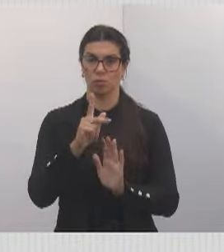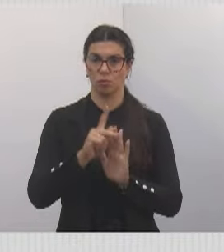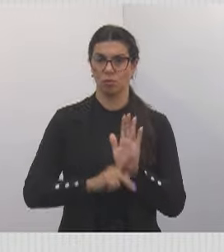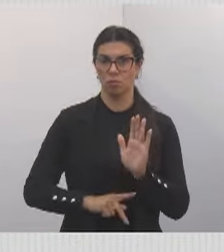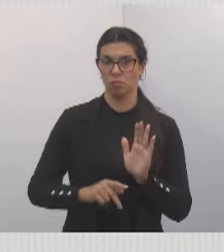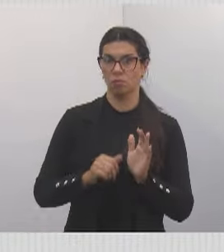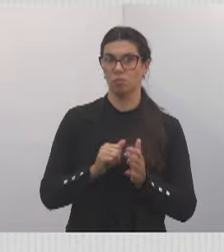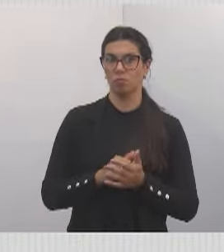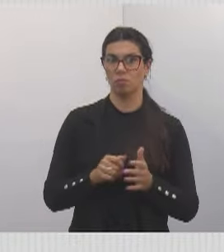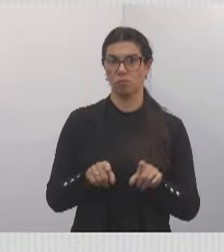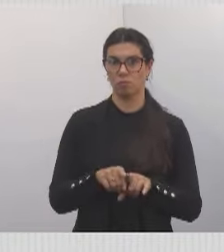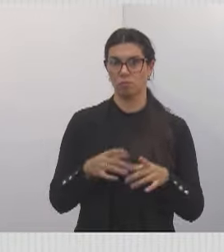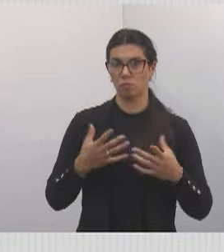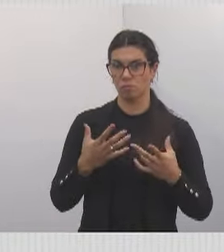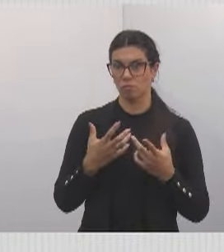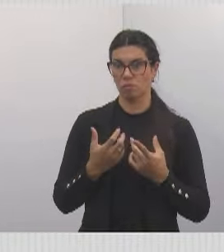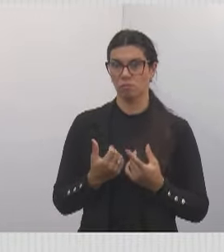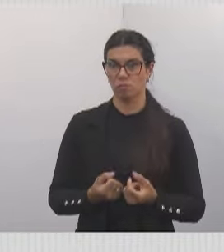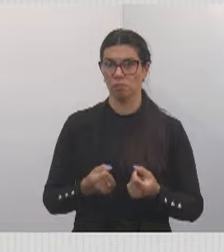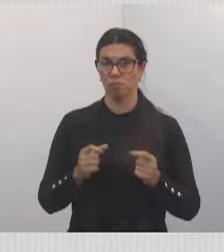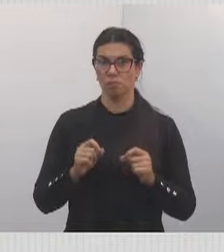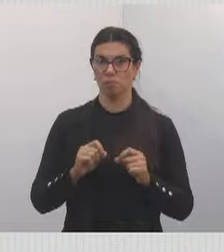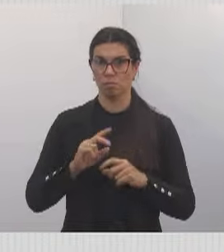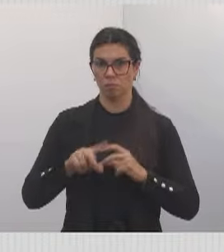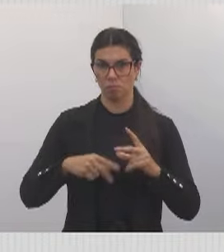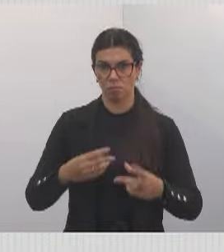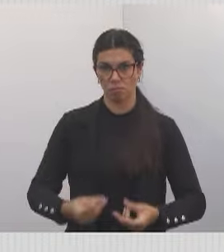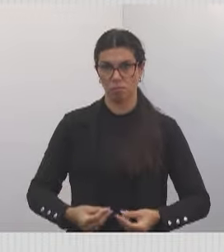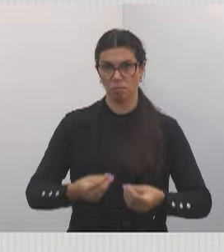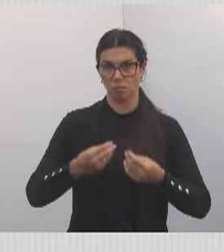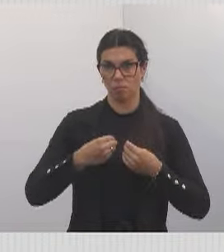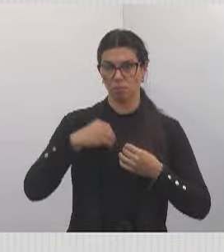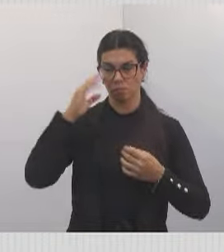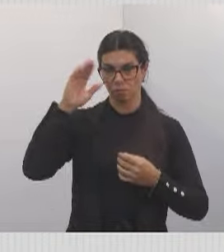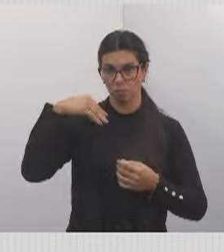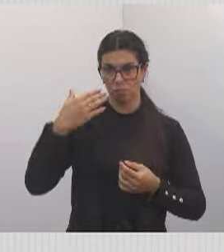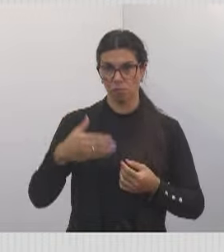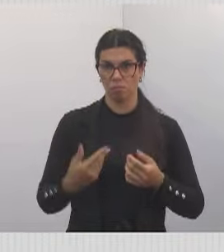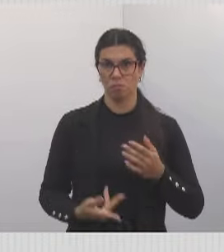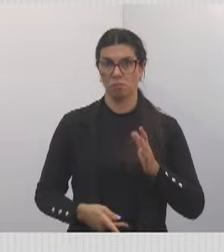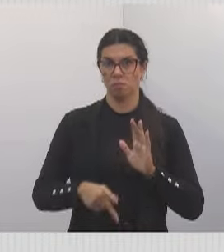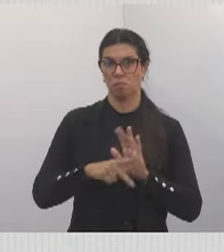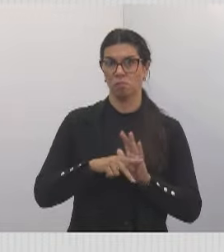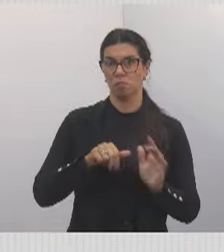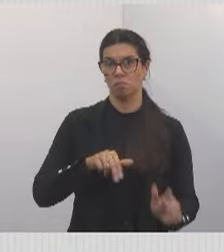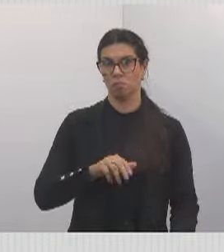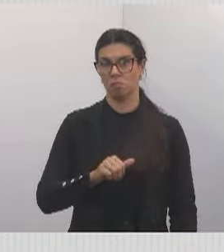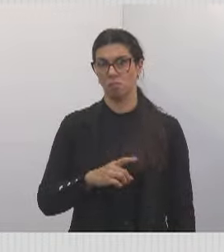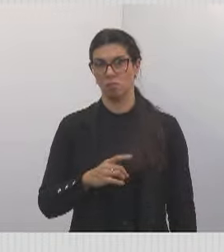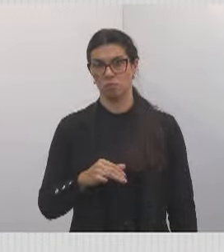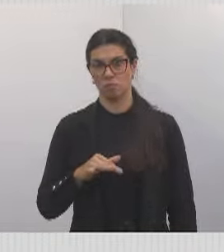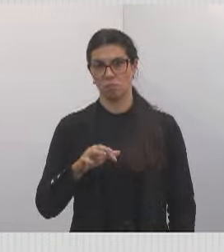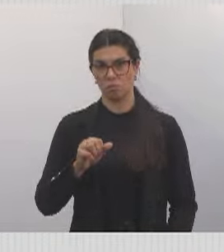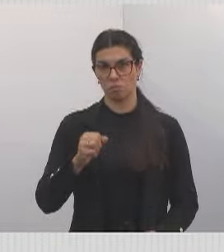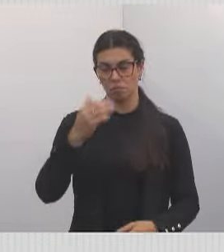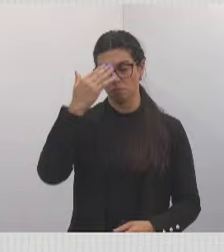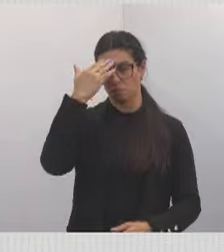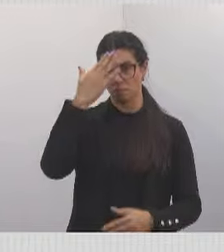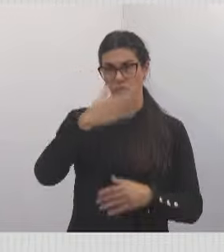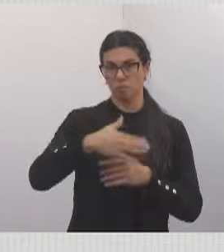e também recebi um brinde, uma homenagem aí da Nádia. Muito obrigada pelo carinho de sempre.